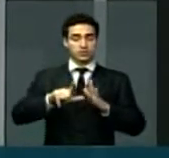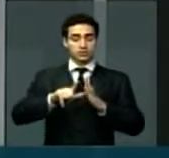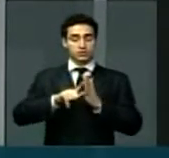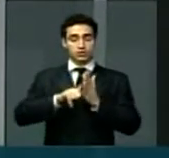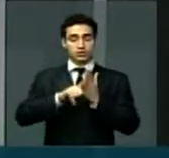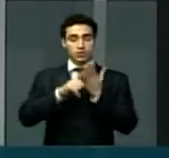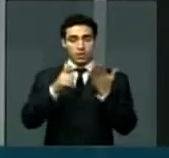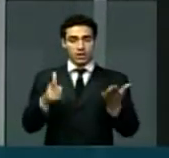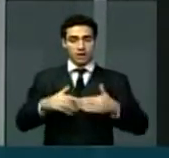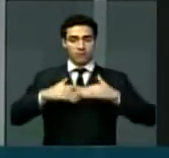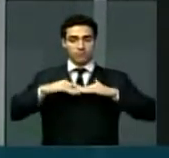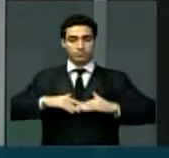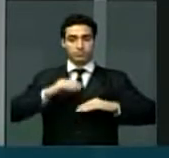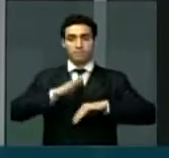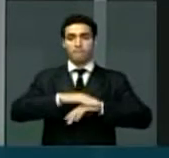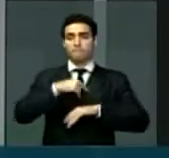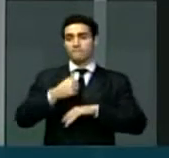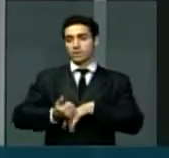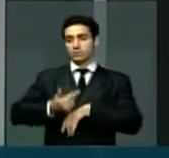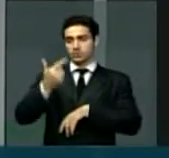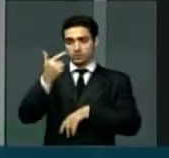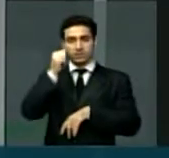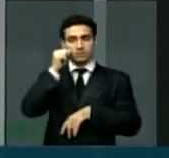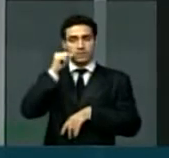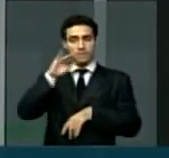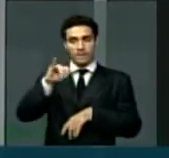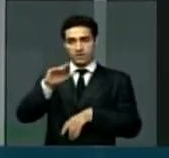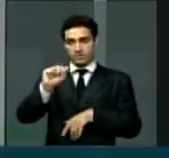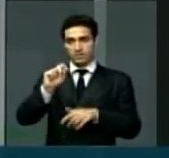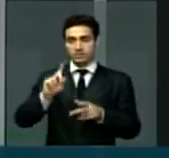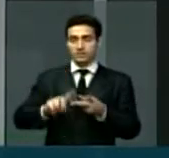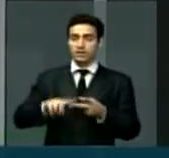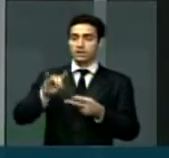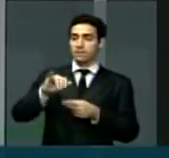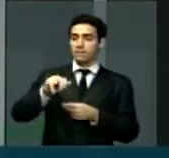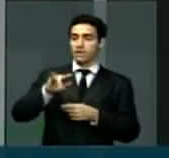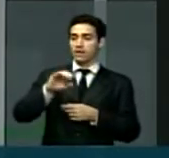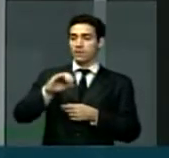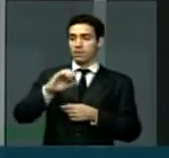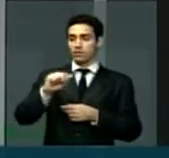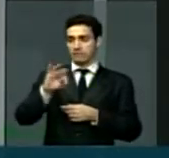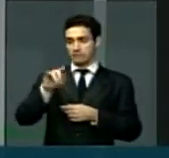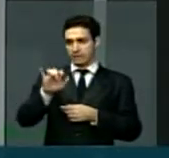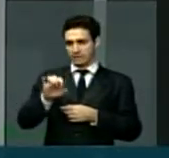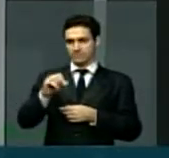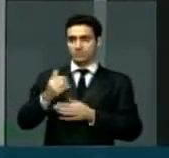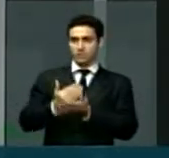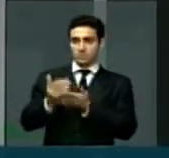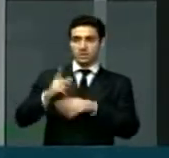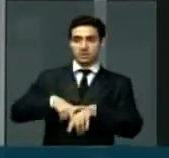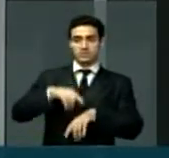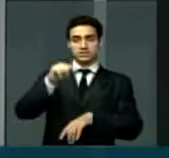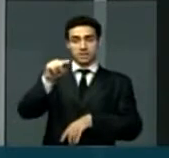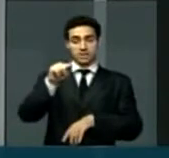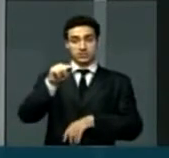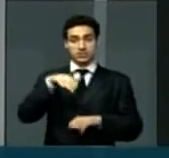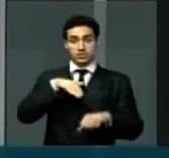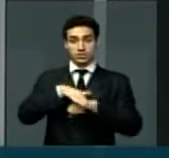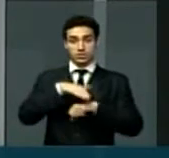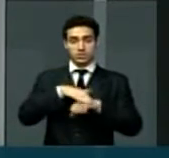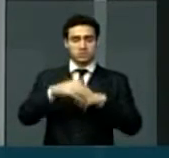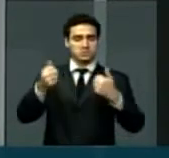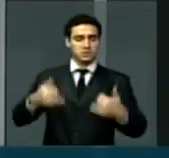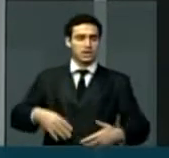ao meio-dia, apresentado por Bianca Nogueira. O Maranhão Acontece, que é um jornal local, a partir das 19 horas, que fala da